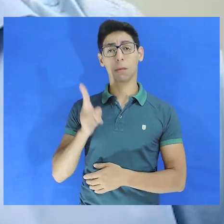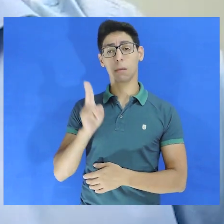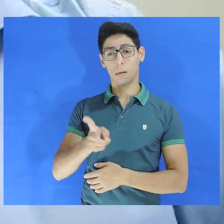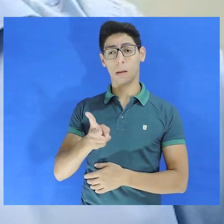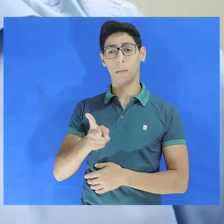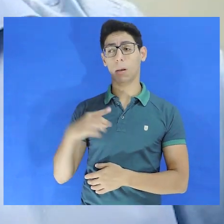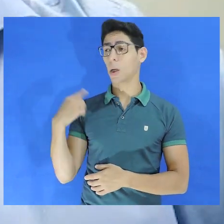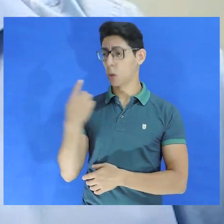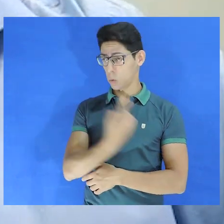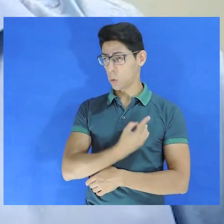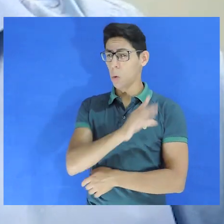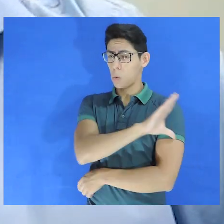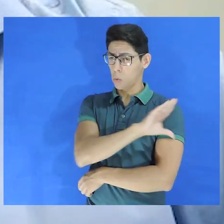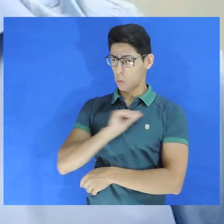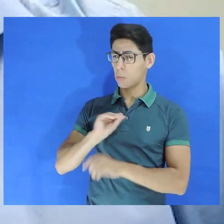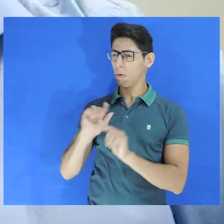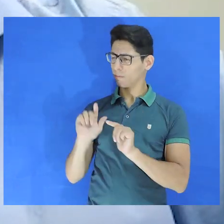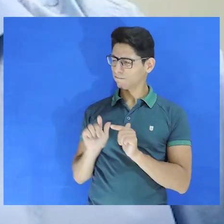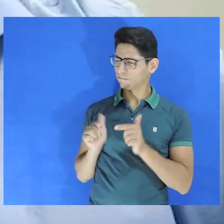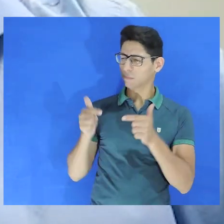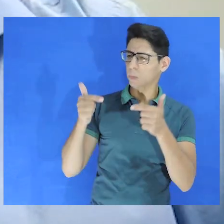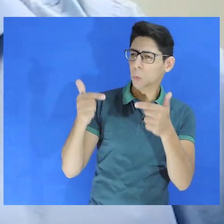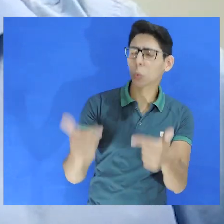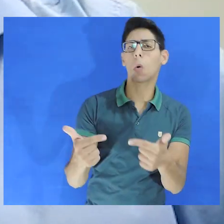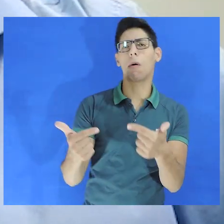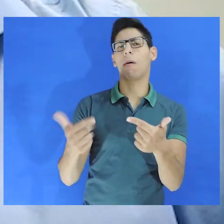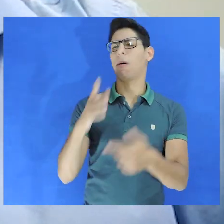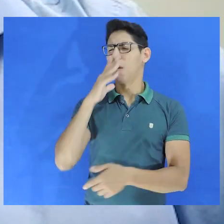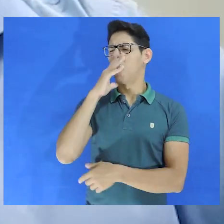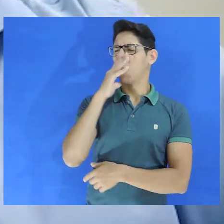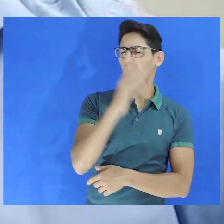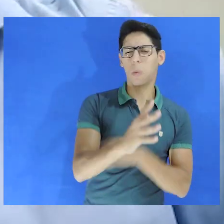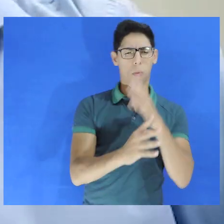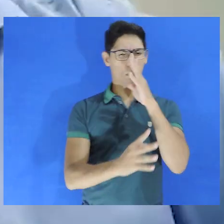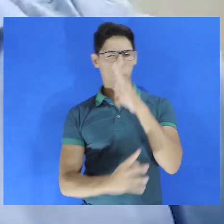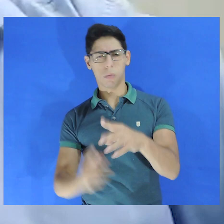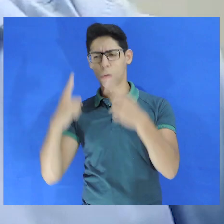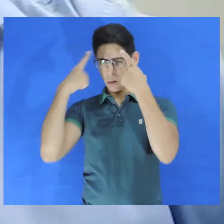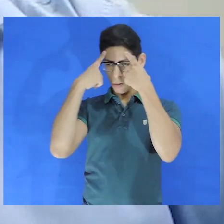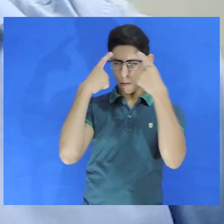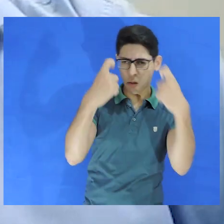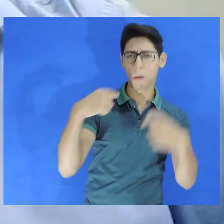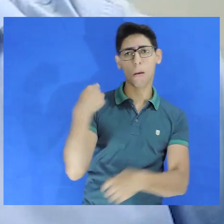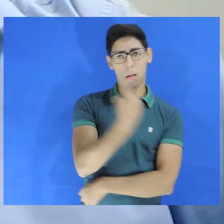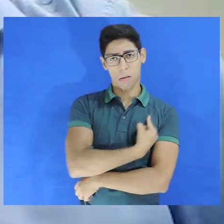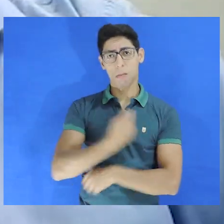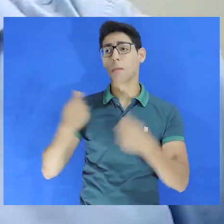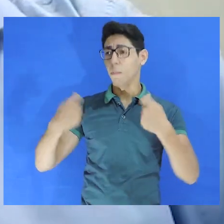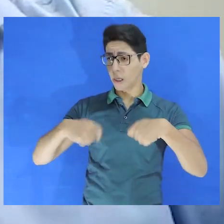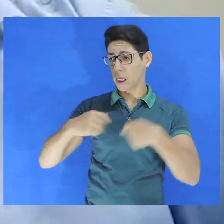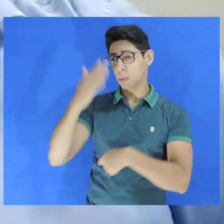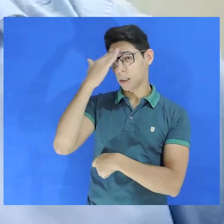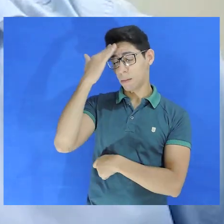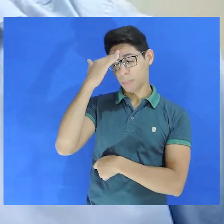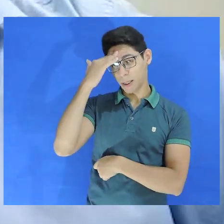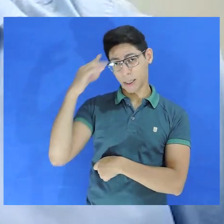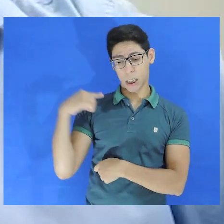Toda vez que a Defensoria vai enfrentar relatos de violações, ela precisa saber disso.